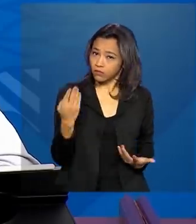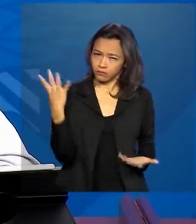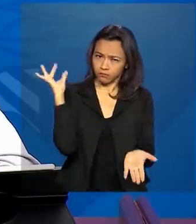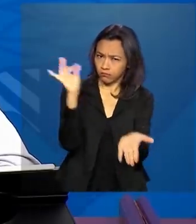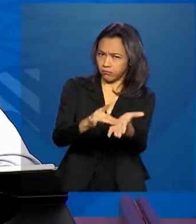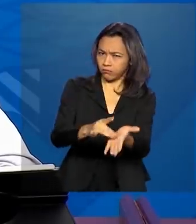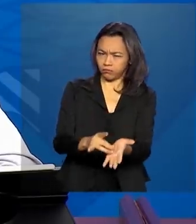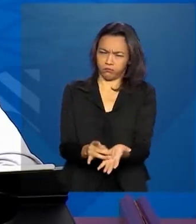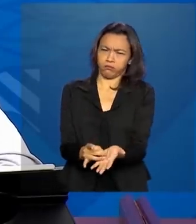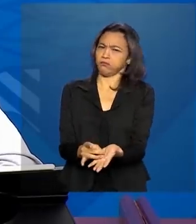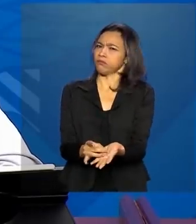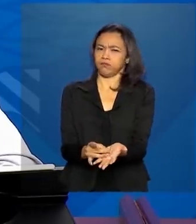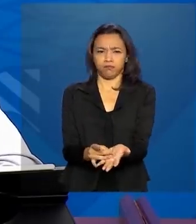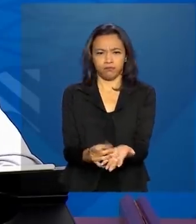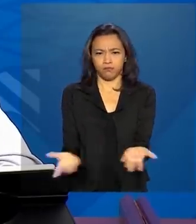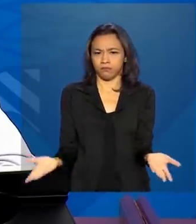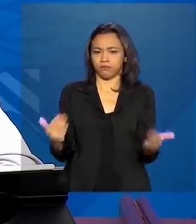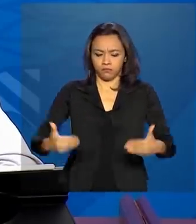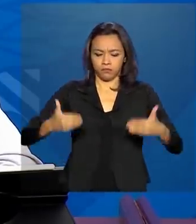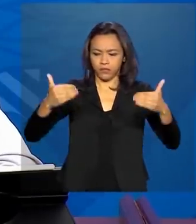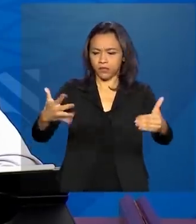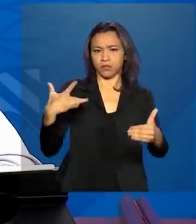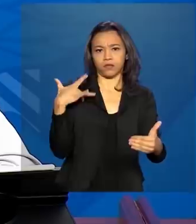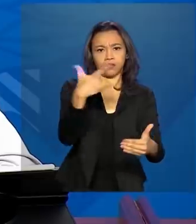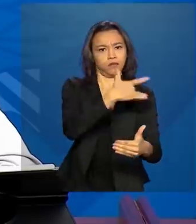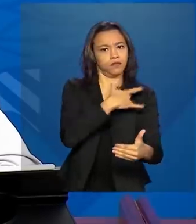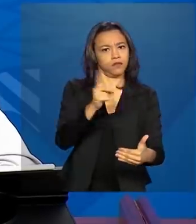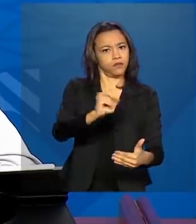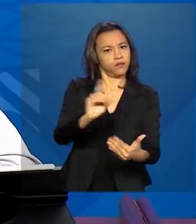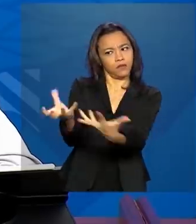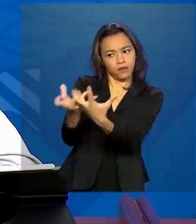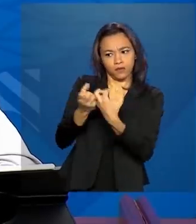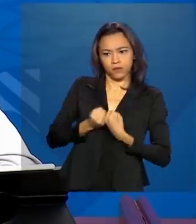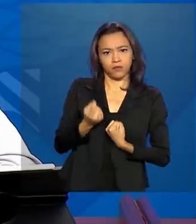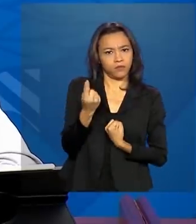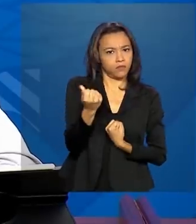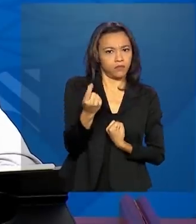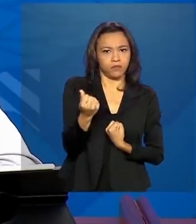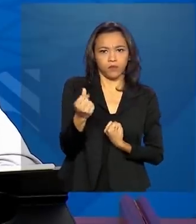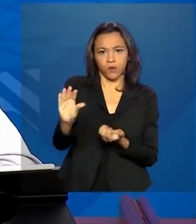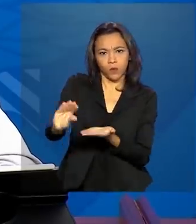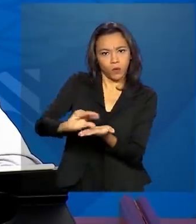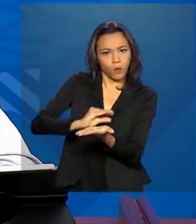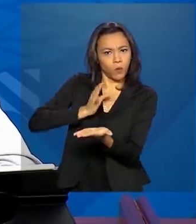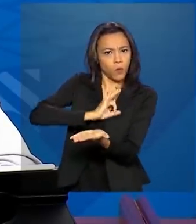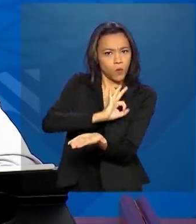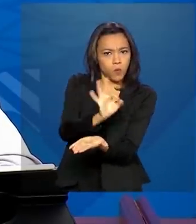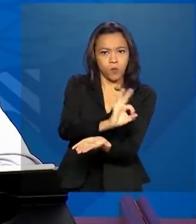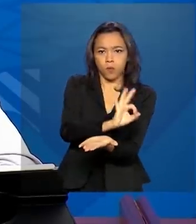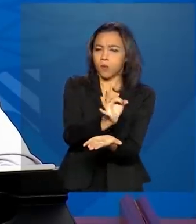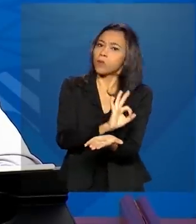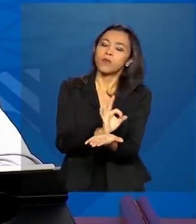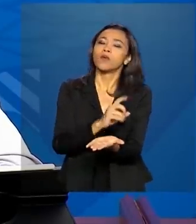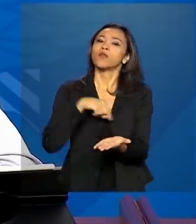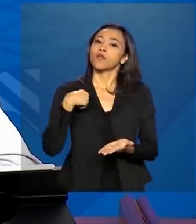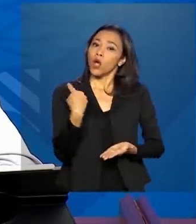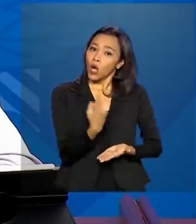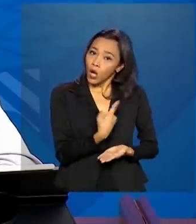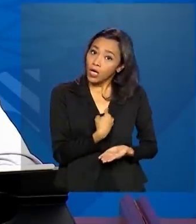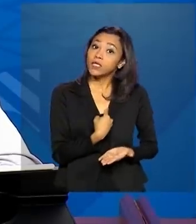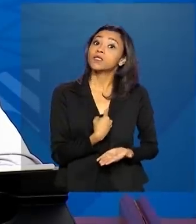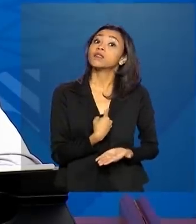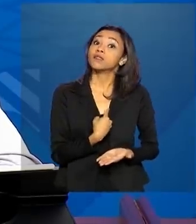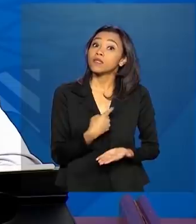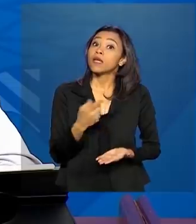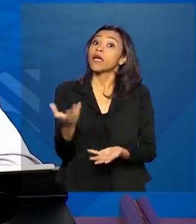é verdadeiro. O Ministério da Saúde não recebe doações em dinheiro, nós recebemos doações